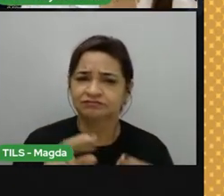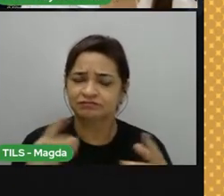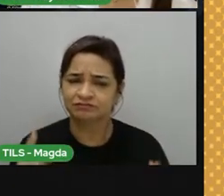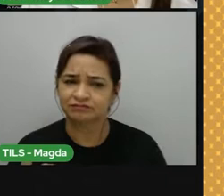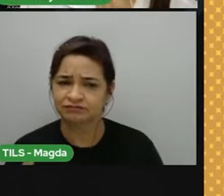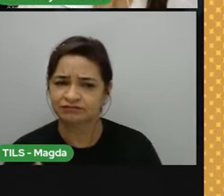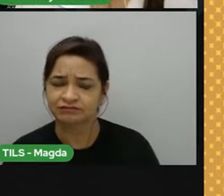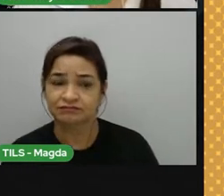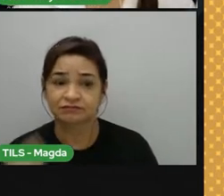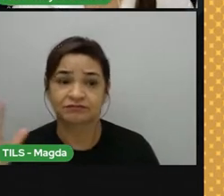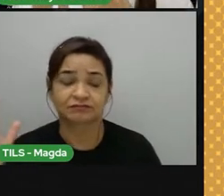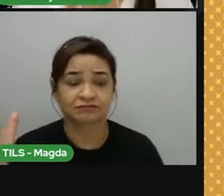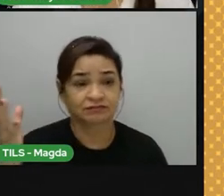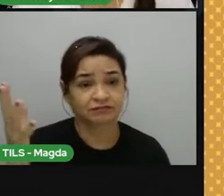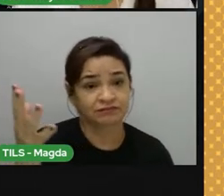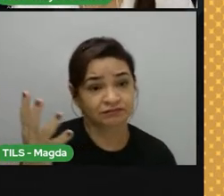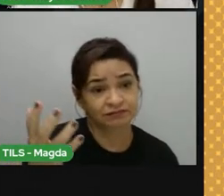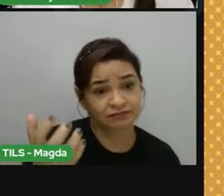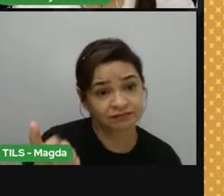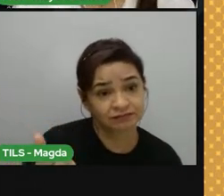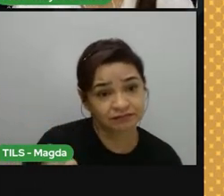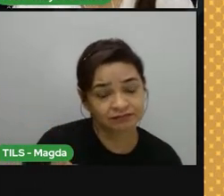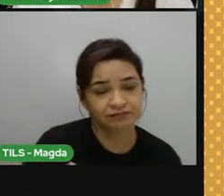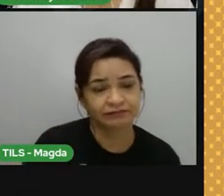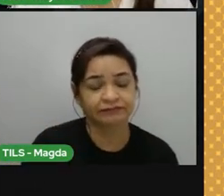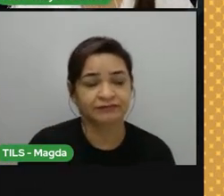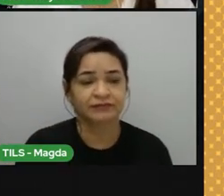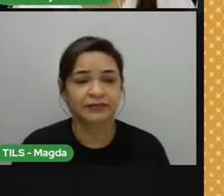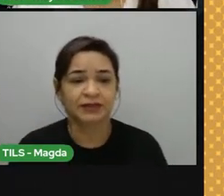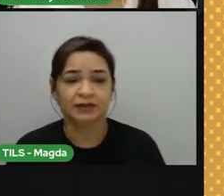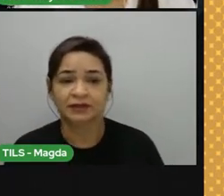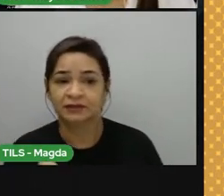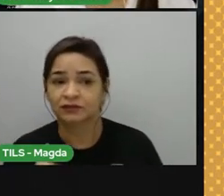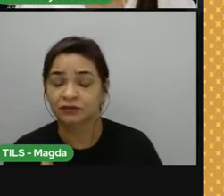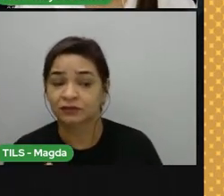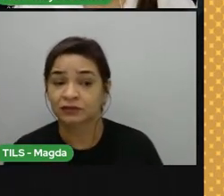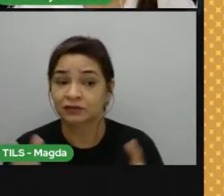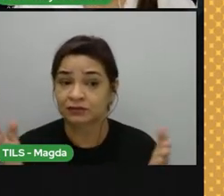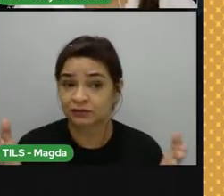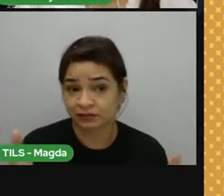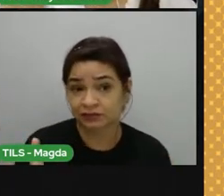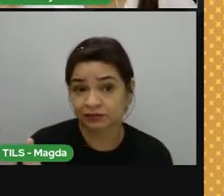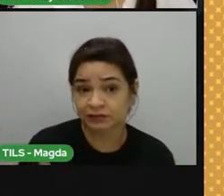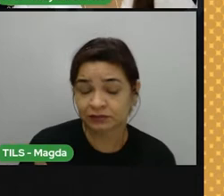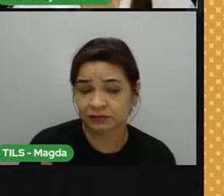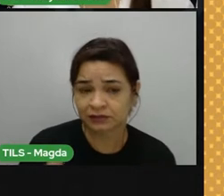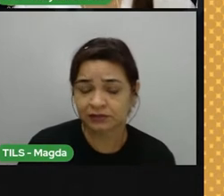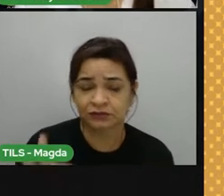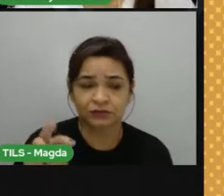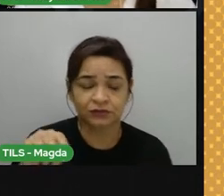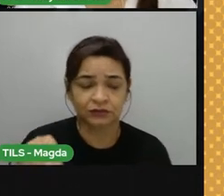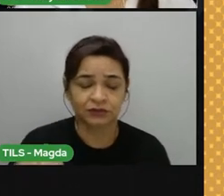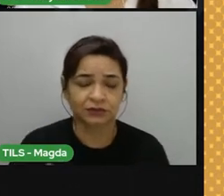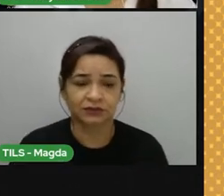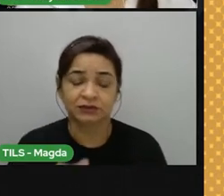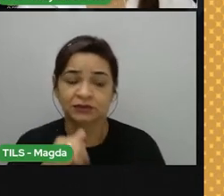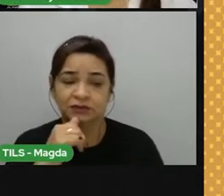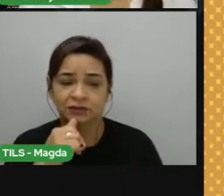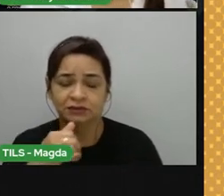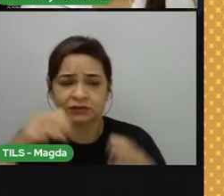tempo é uma condição momentânea, desrespecialmente àquele momento, naquele lugar. Por exemplo, hoje está chovendo,